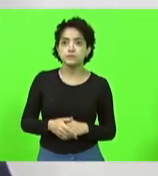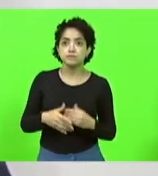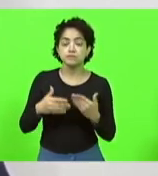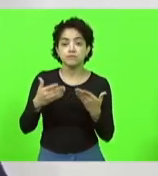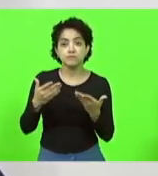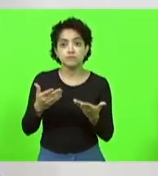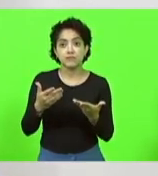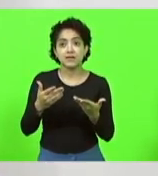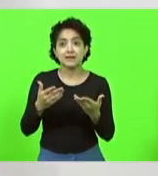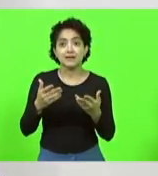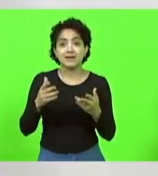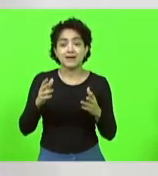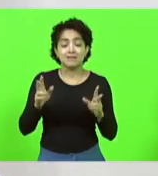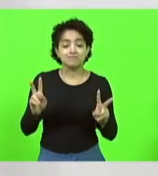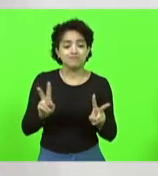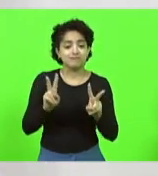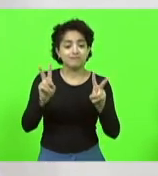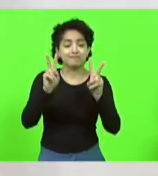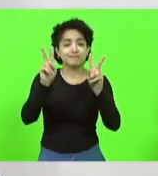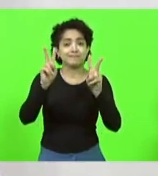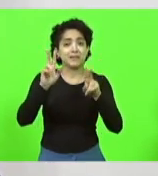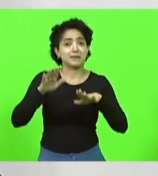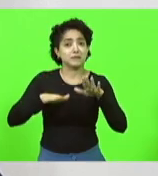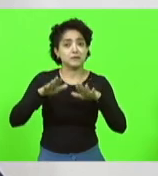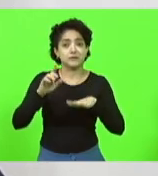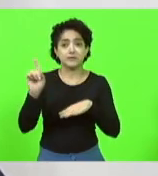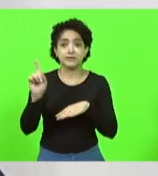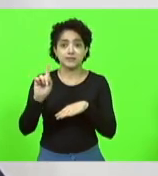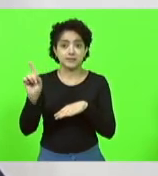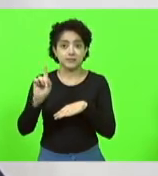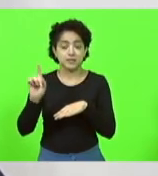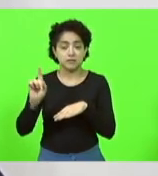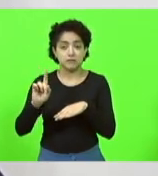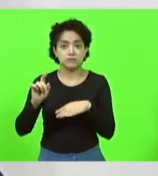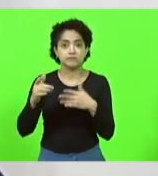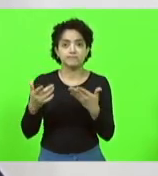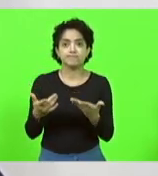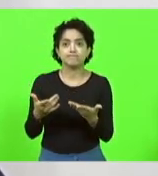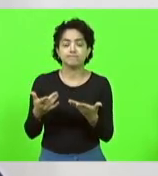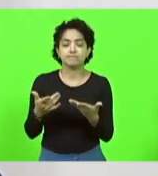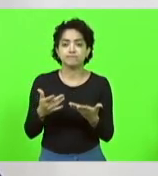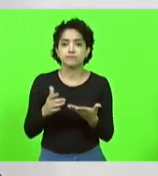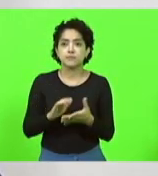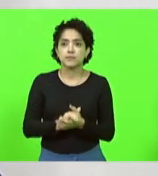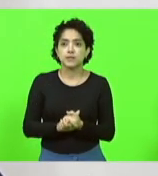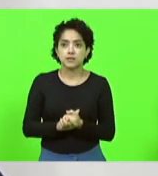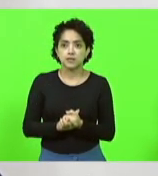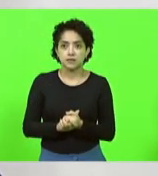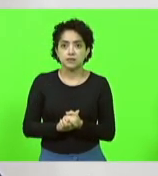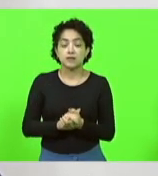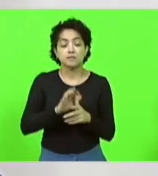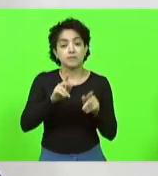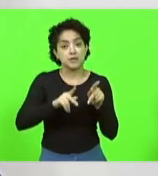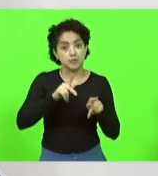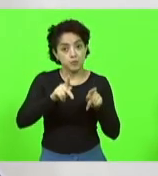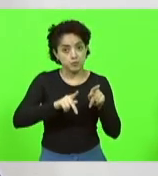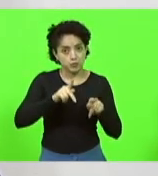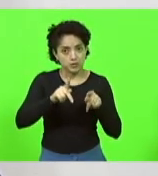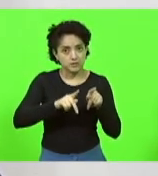é valorizado, não só pelos parlamentares, mas pela própria população,